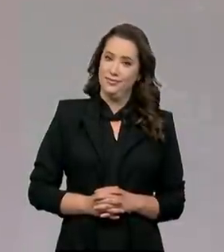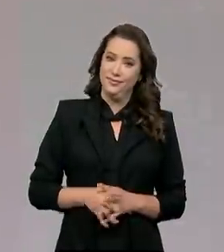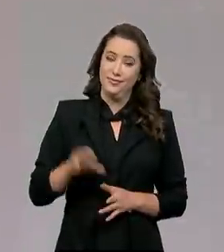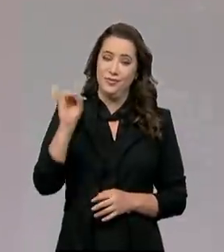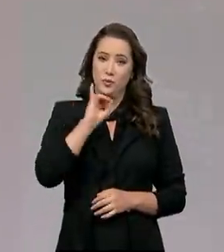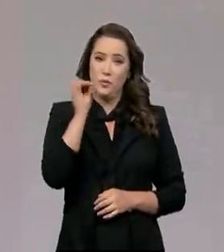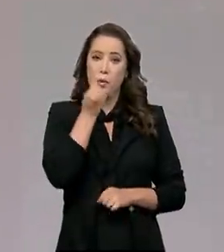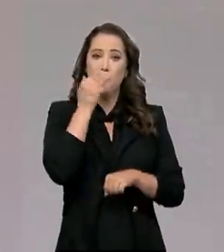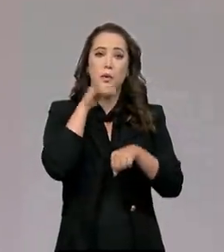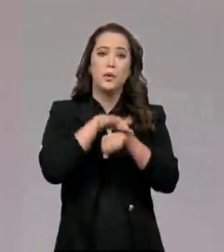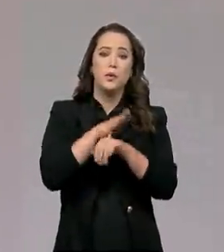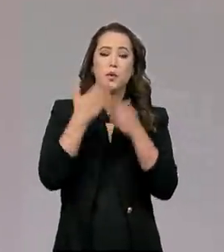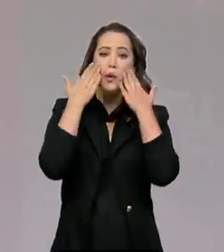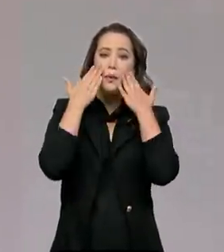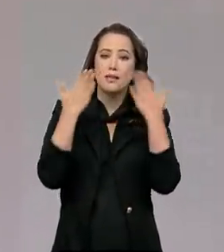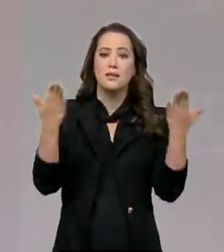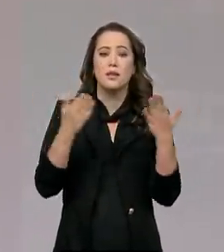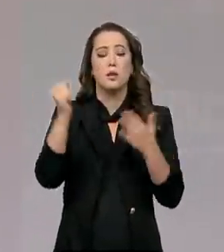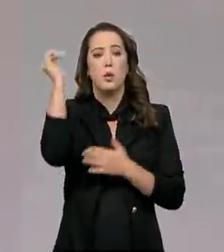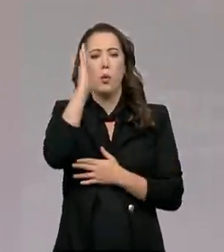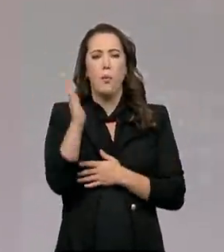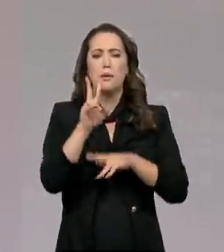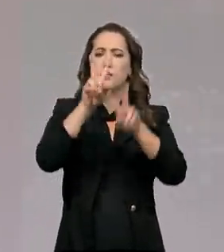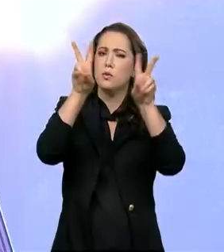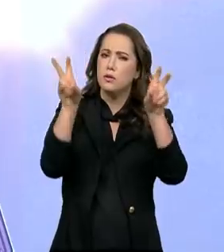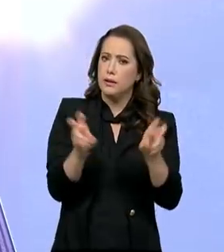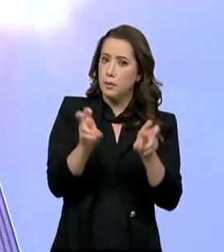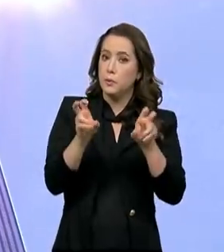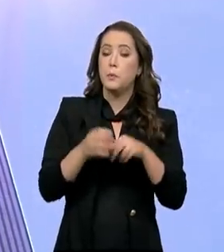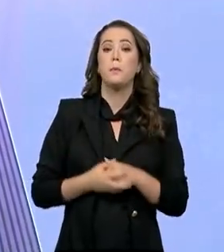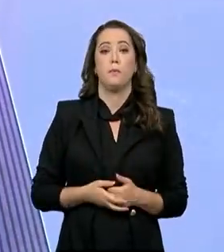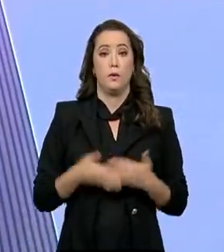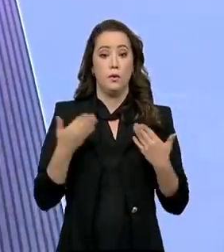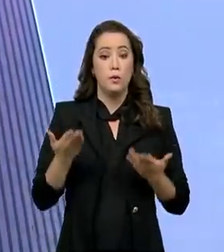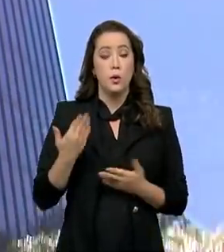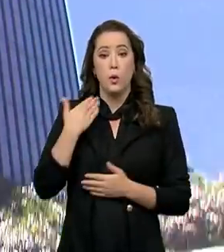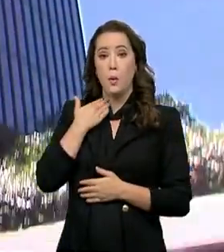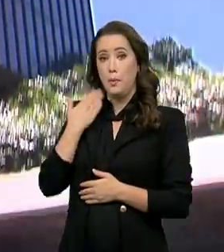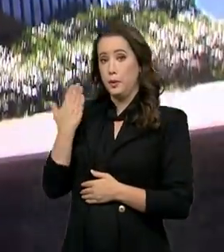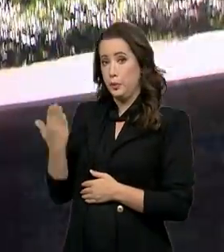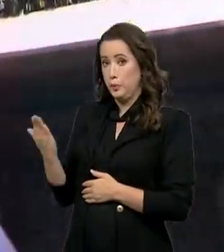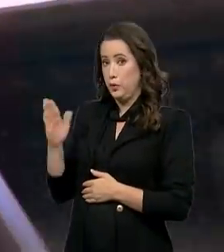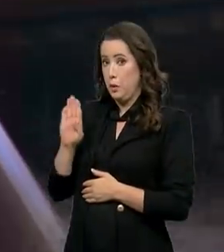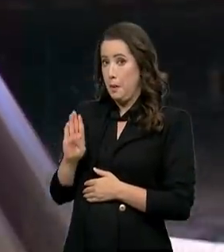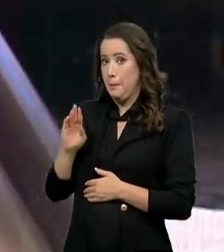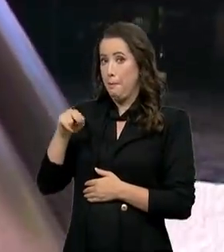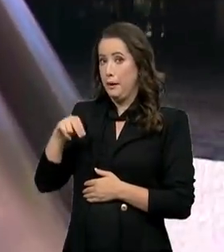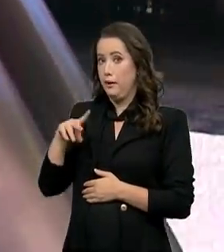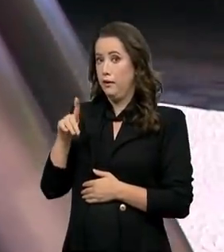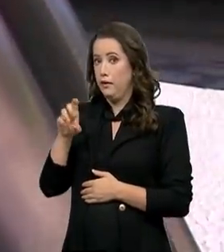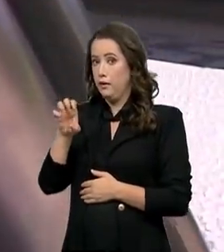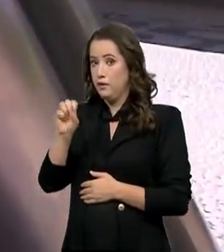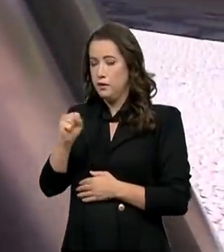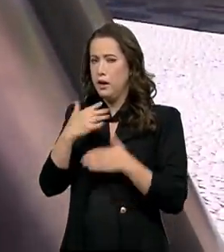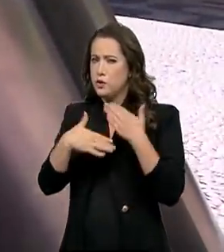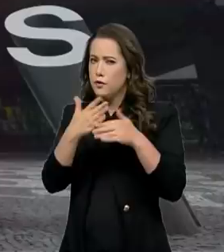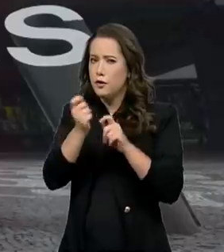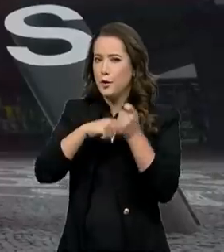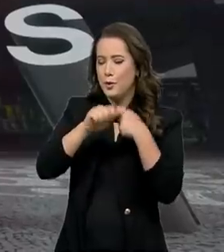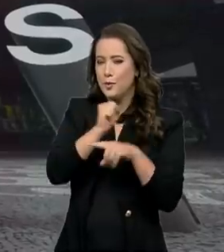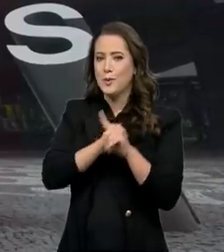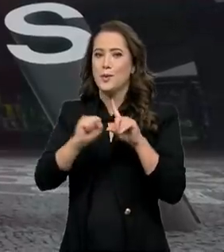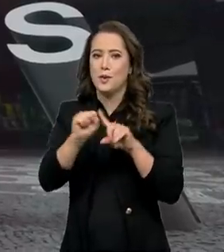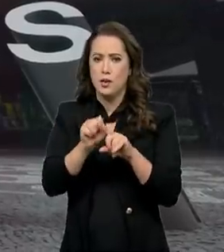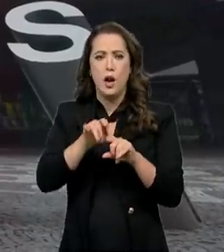Olá, boa noite. Estamos no ar com o Brasil em Pauta. O BNDES, Banco Nacional de Desenvolvimento Econômico e